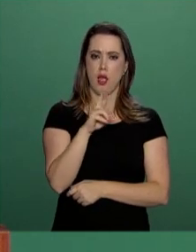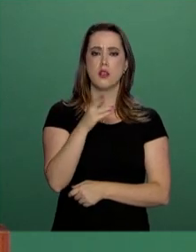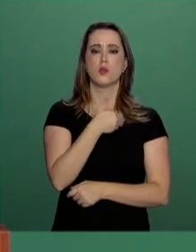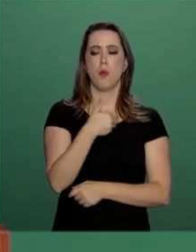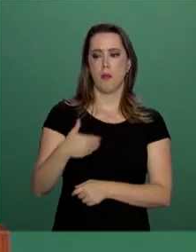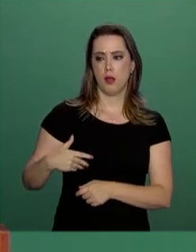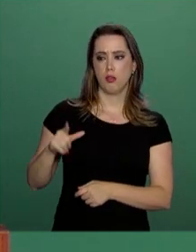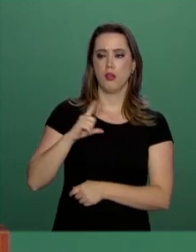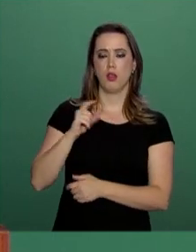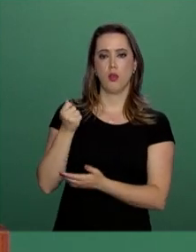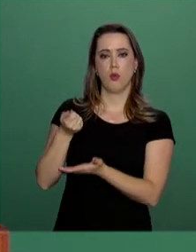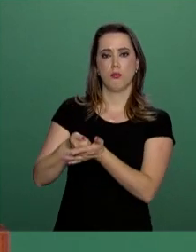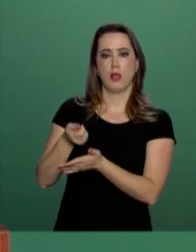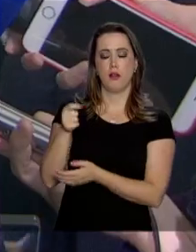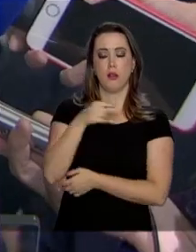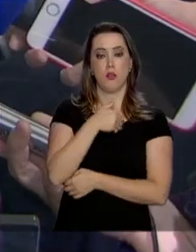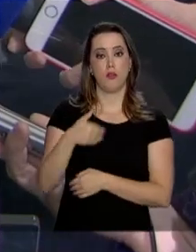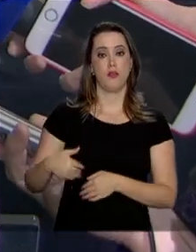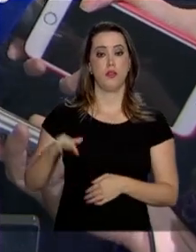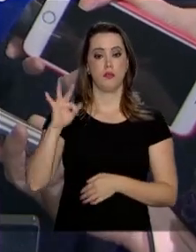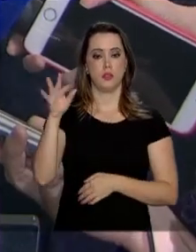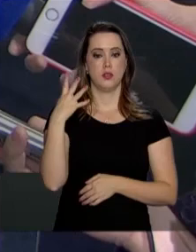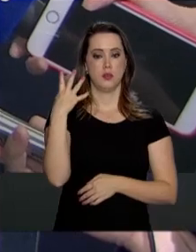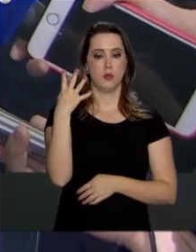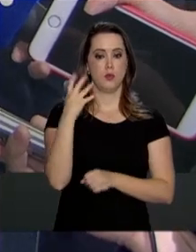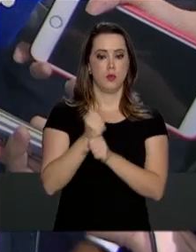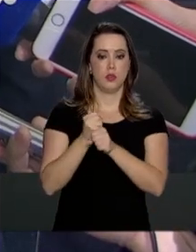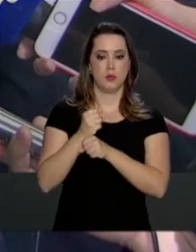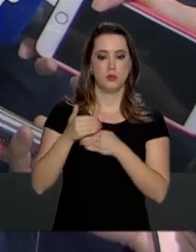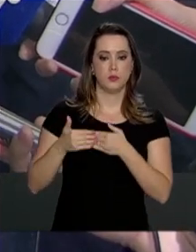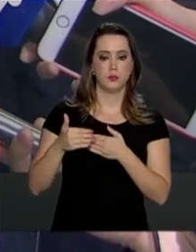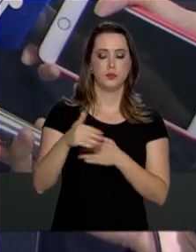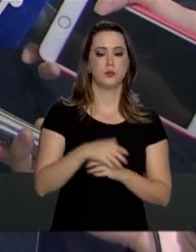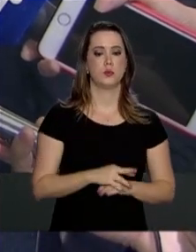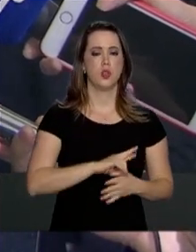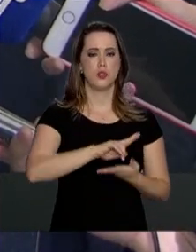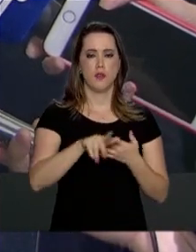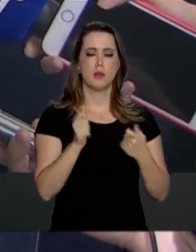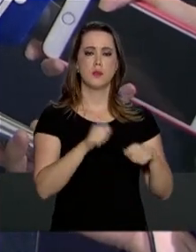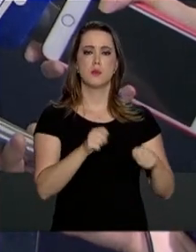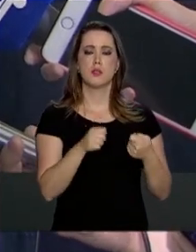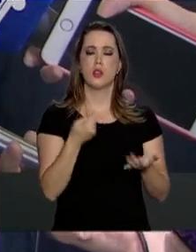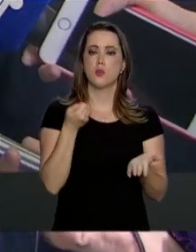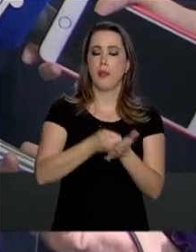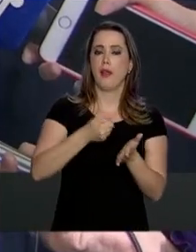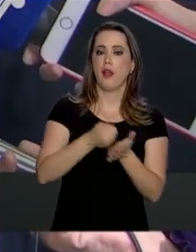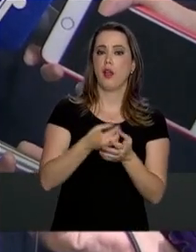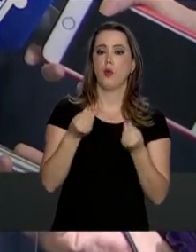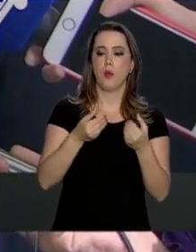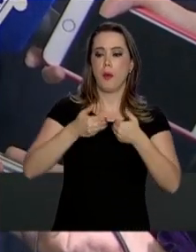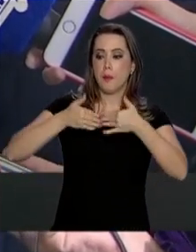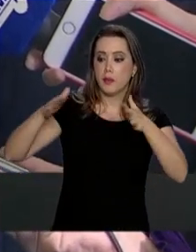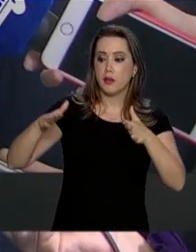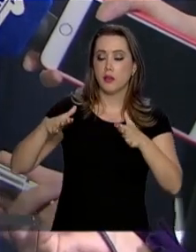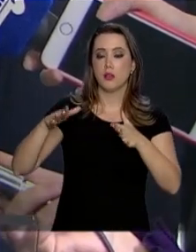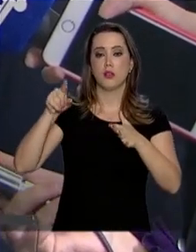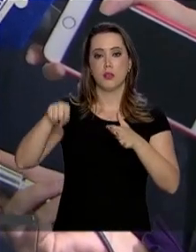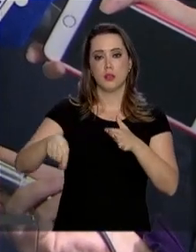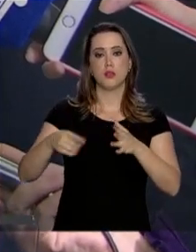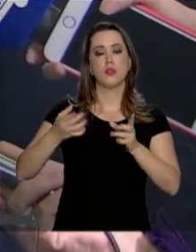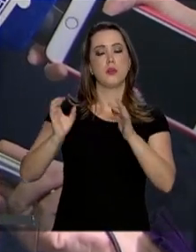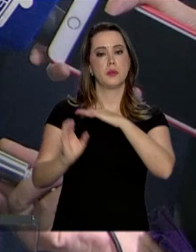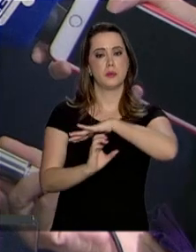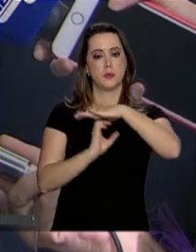federal em quatro anos. A gente tem várias maneiras de pagar. Uma delas é abrir o capital de